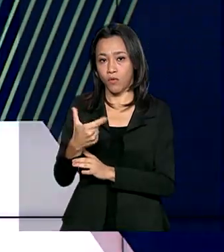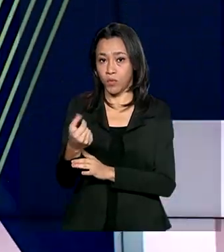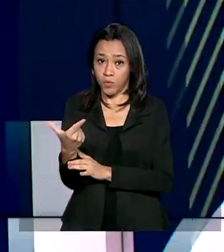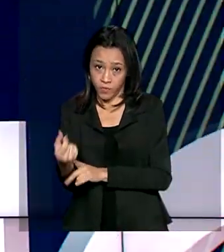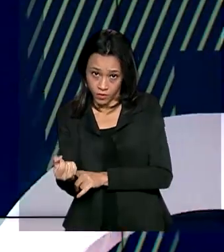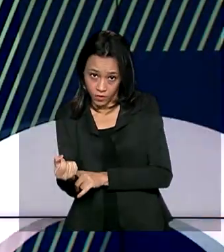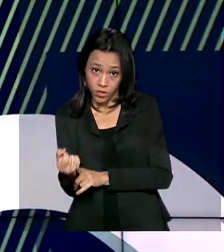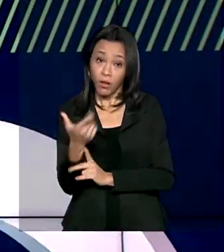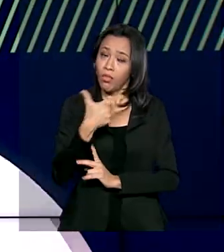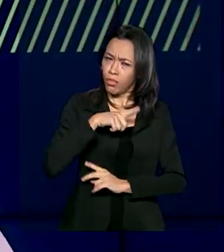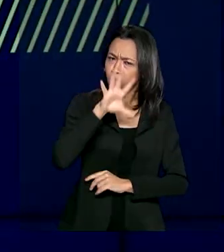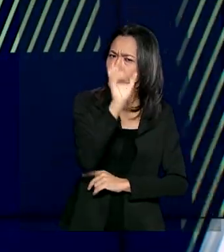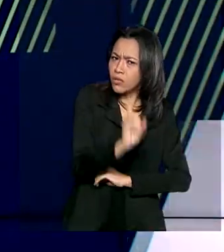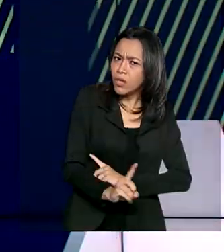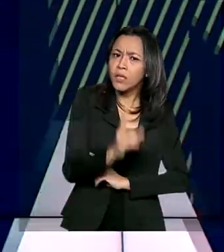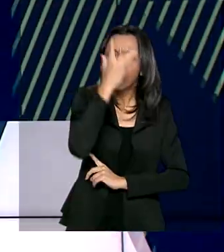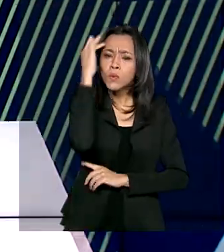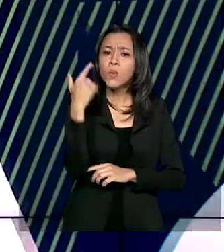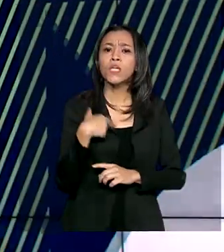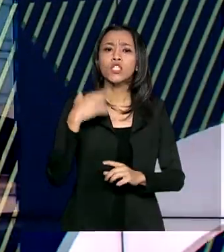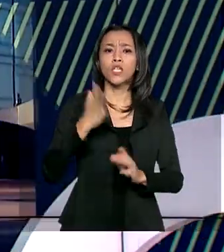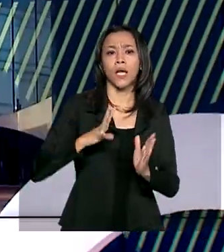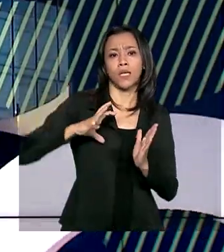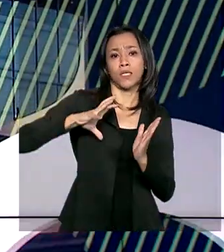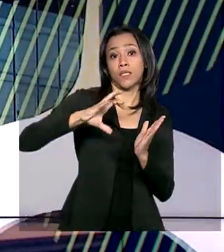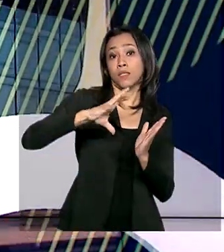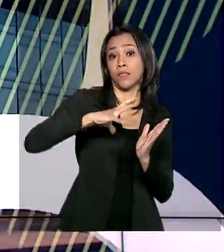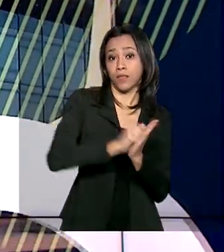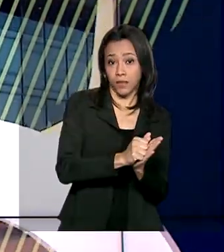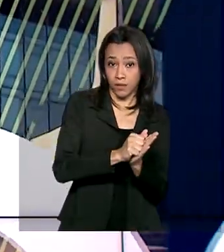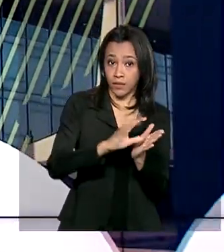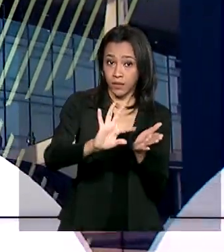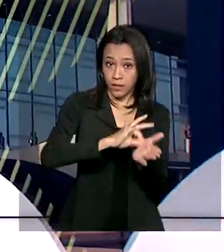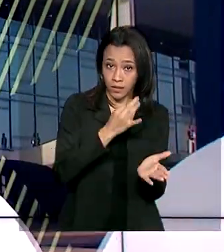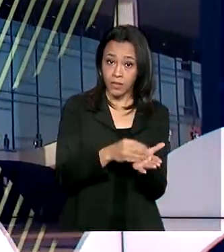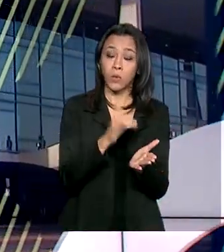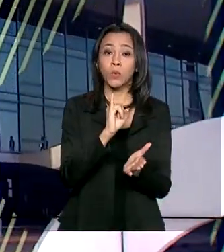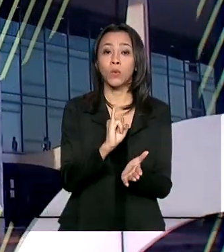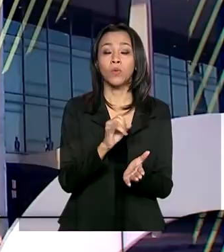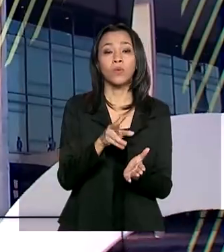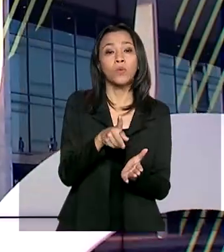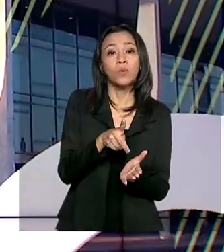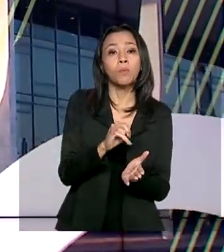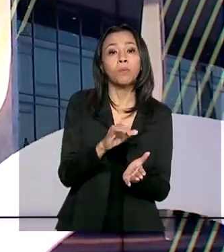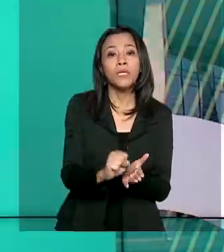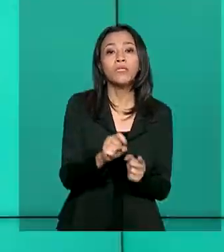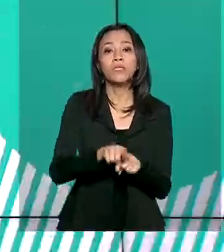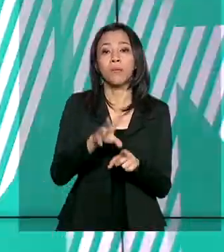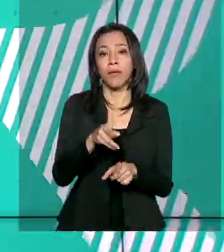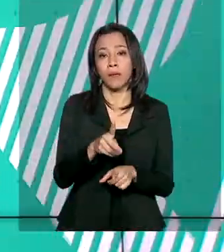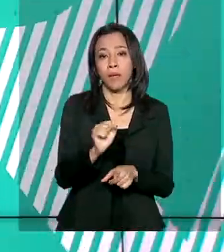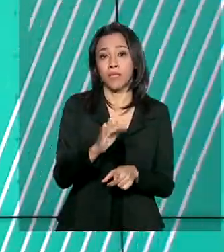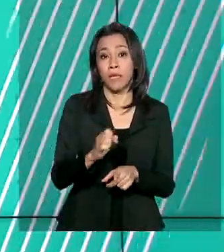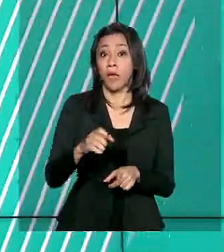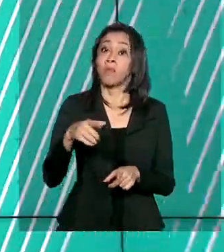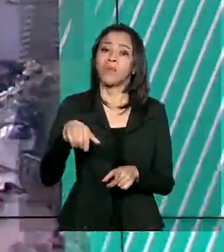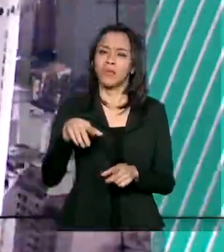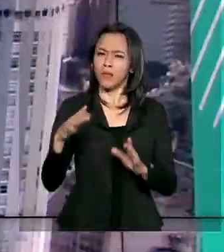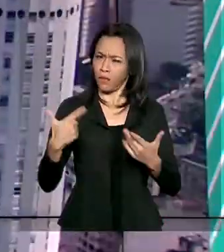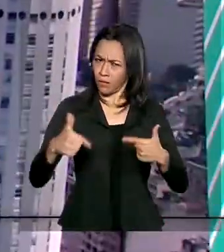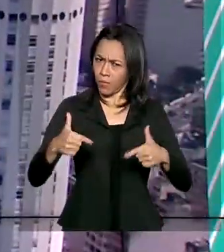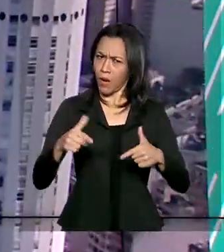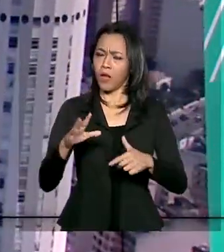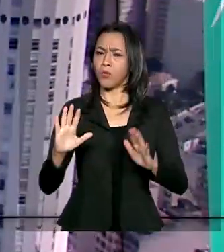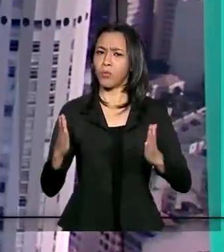Tem direito o trabalhador inscrito no PIS-PASEP há pelo menos 5 anos que tenha trabalhado formalmente por pelo menos